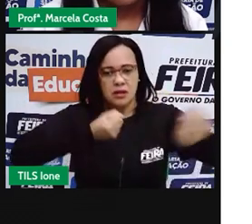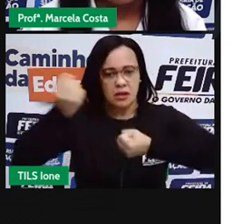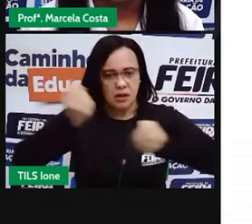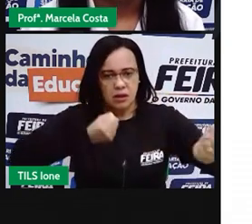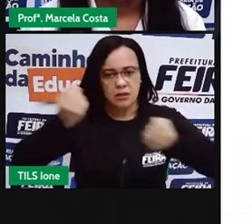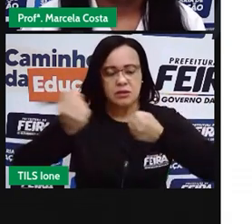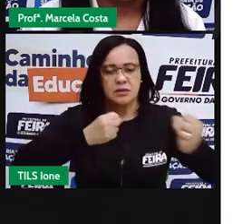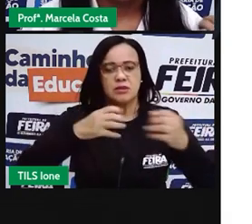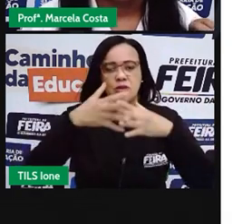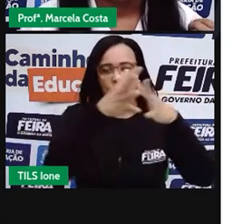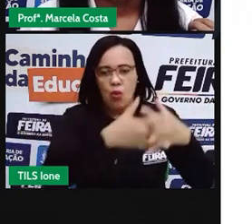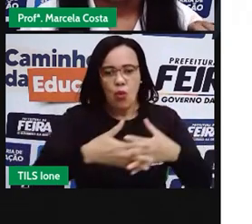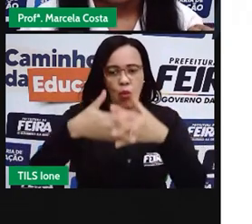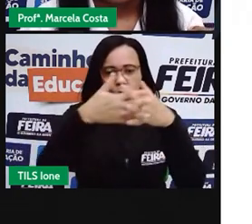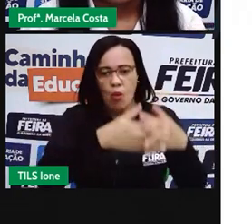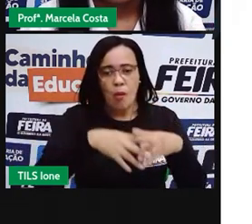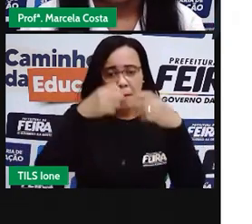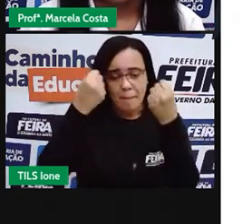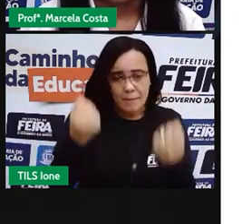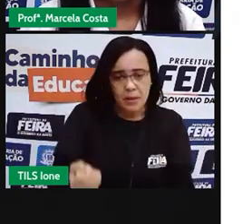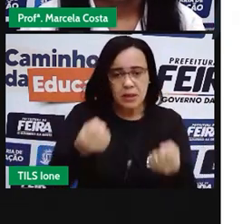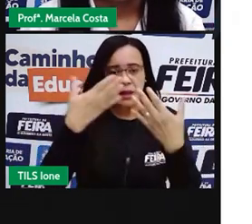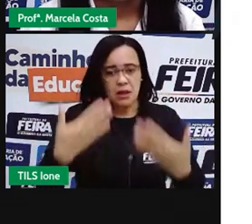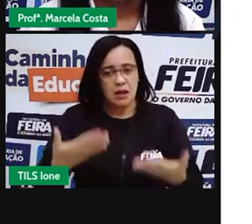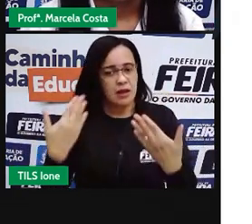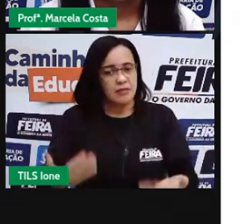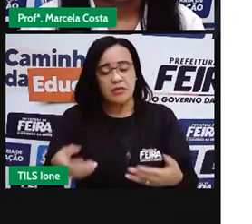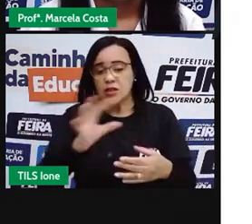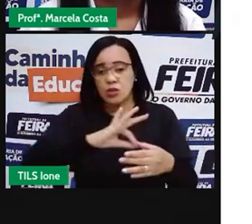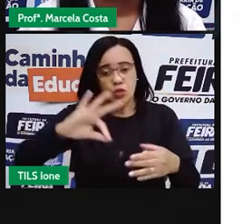No caso, aqui, Feira de São Paulo.